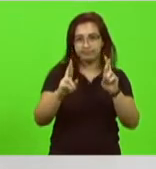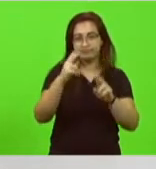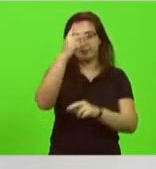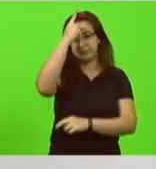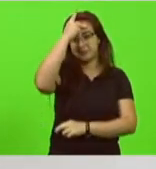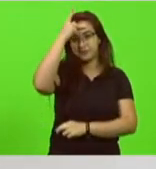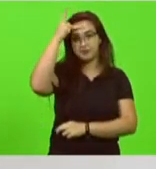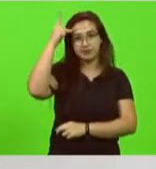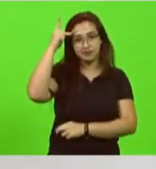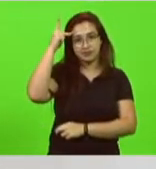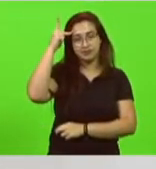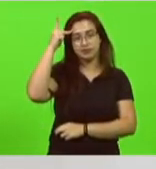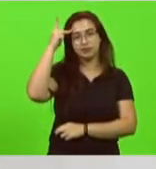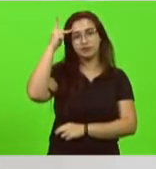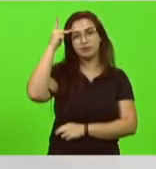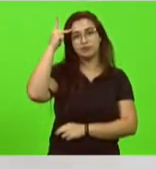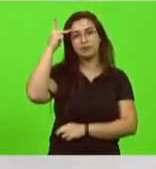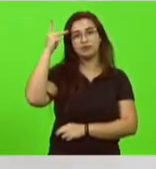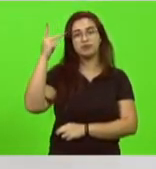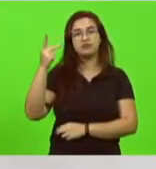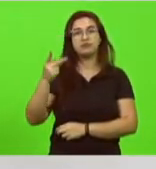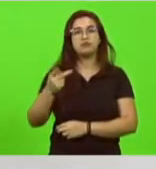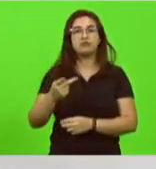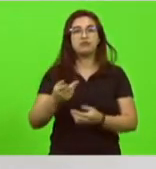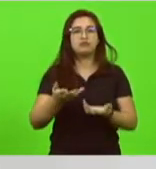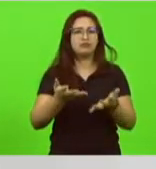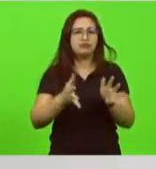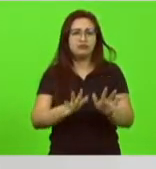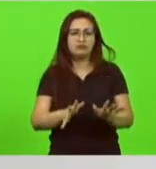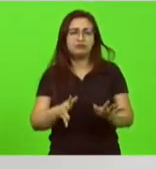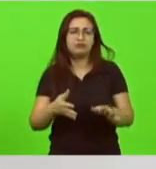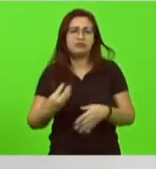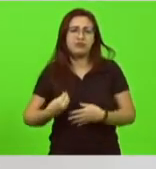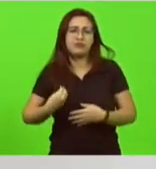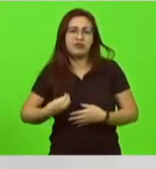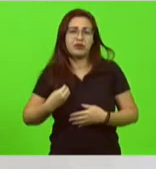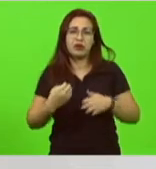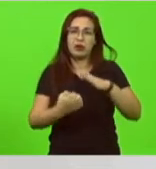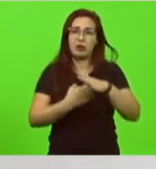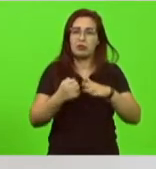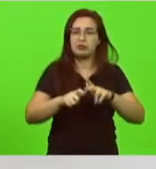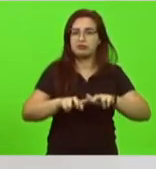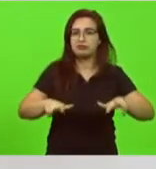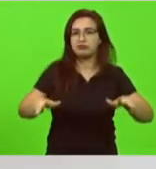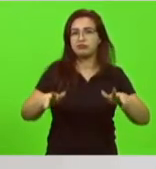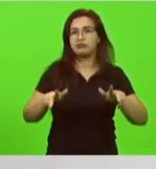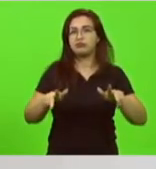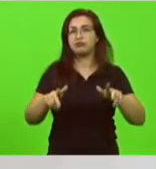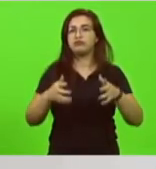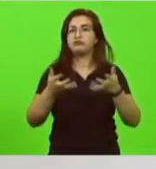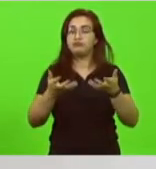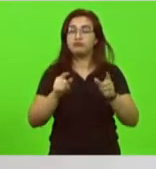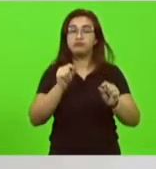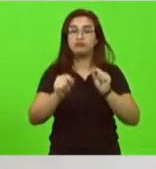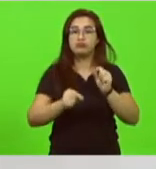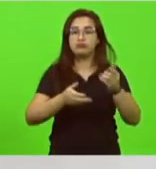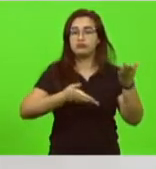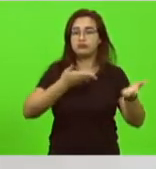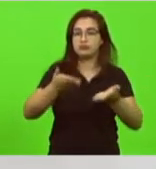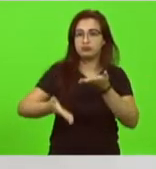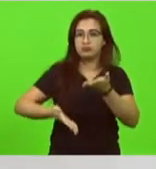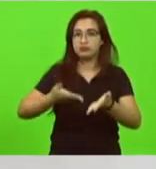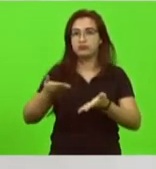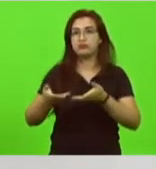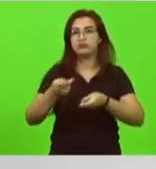que deixaram carreiras promissoras deixaram a situação econômica estável que não